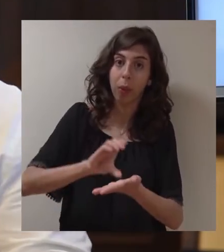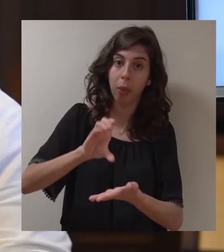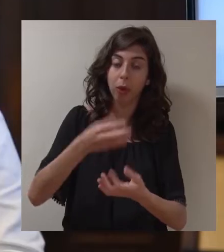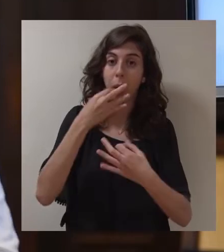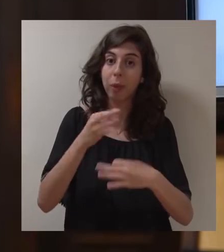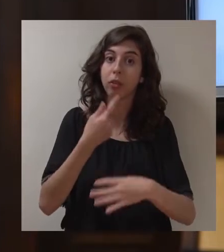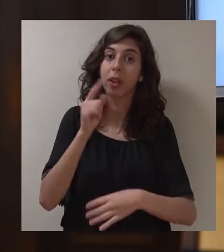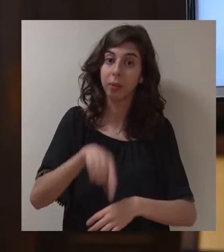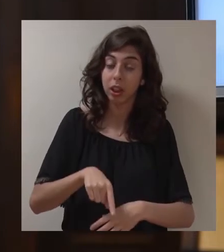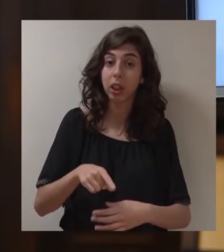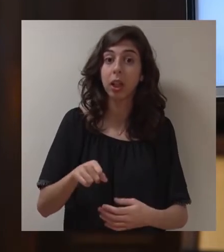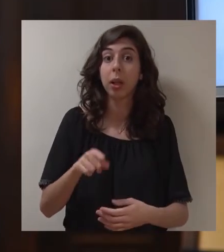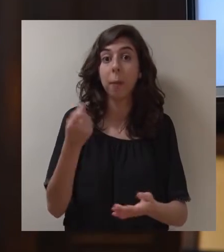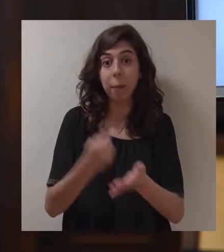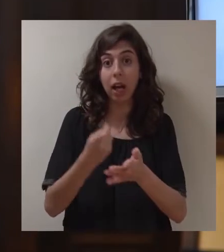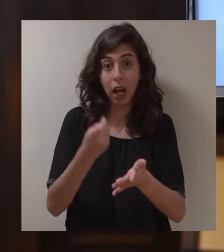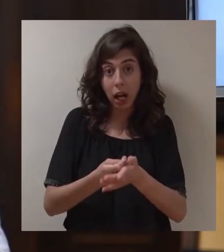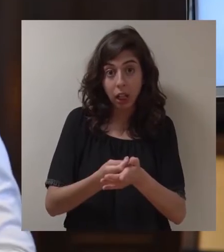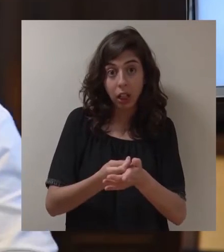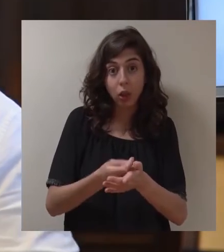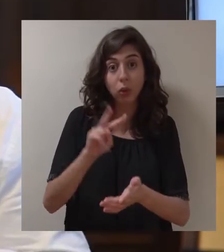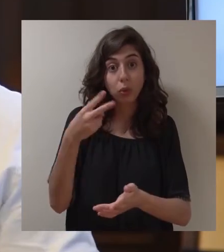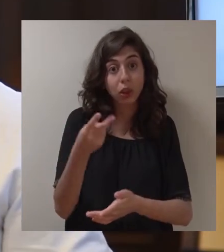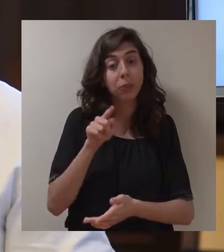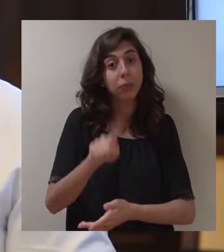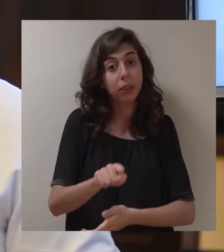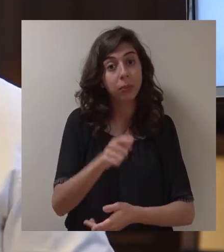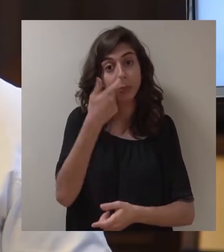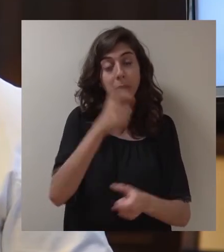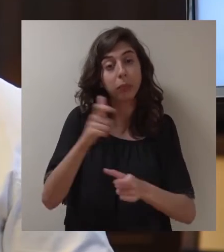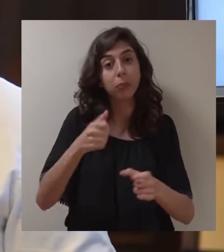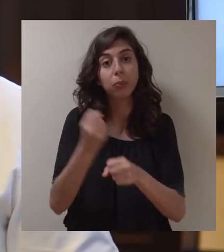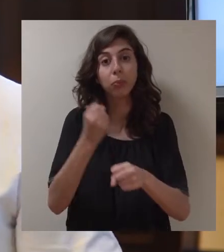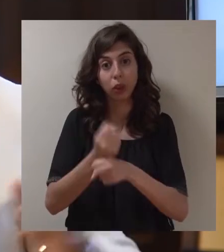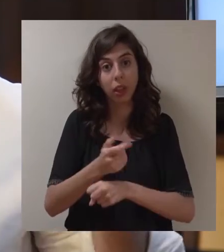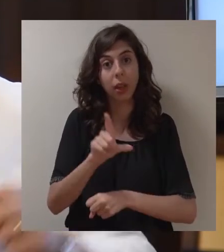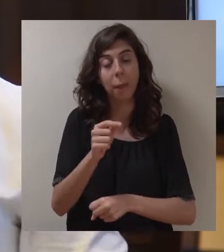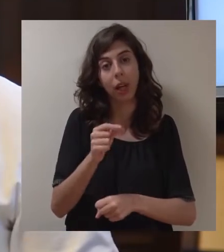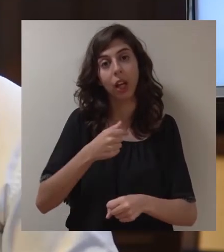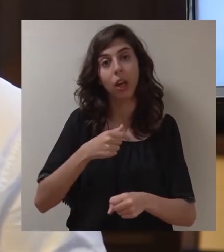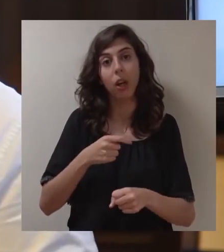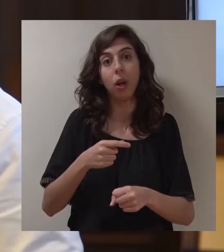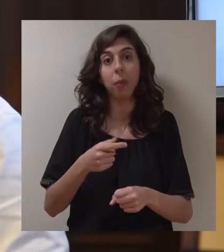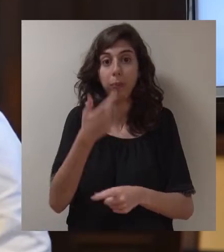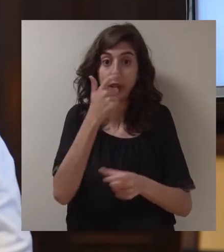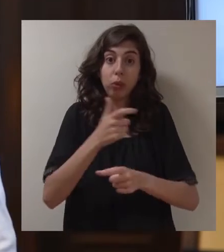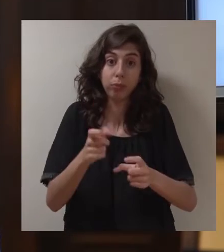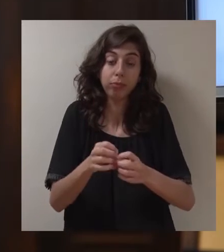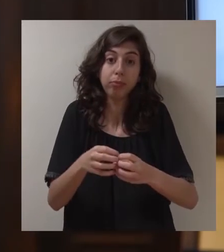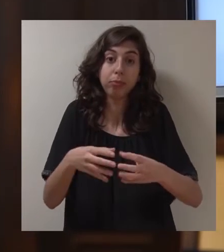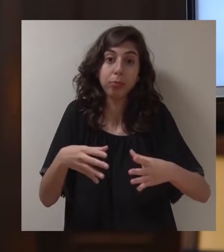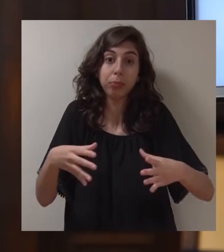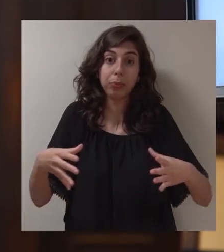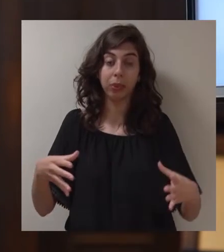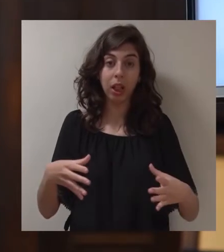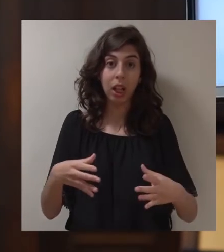e que, inevitavelmente, o município teve que pagar aos seus 2 mil funcionários. Também tivemos um aumento que disse respeito à